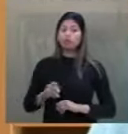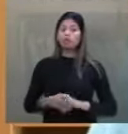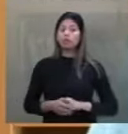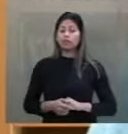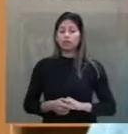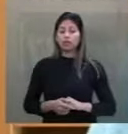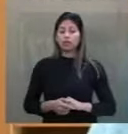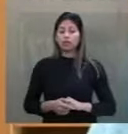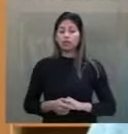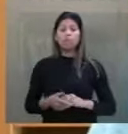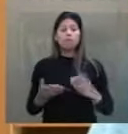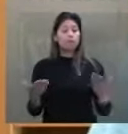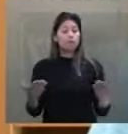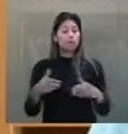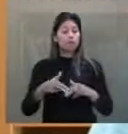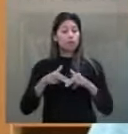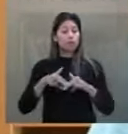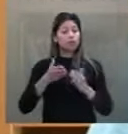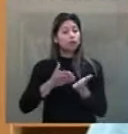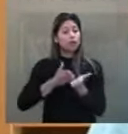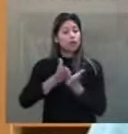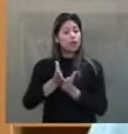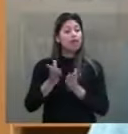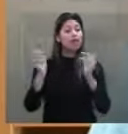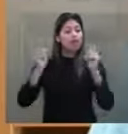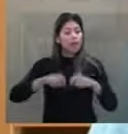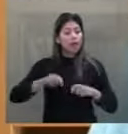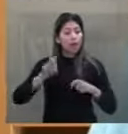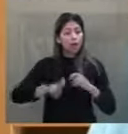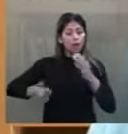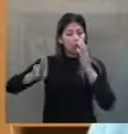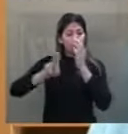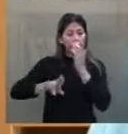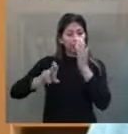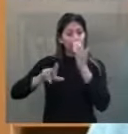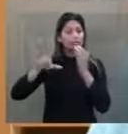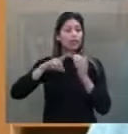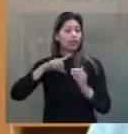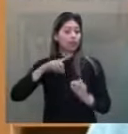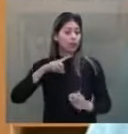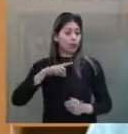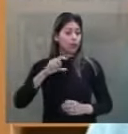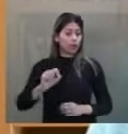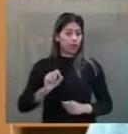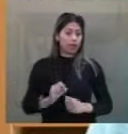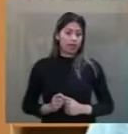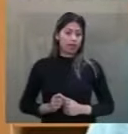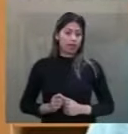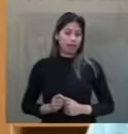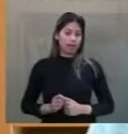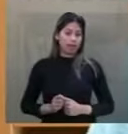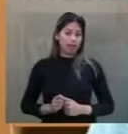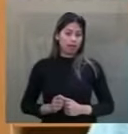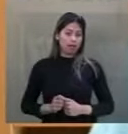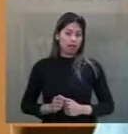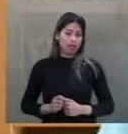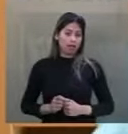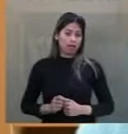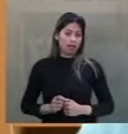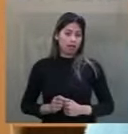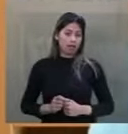E, nesse sentido, presidente, os argumentos que eu vou usar no debate da matéria, foi me